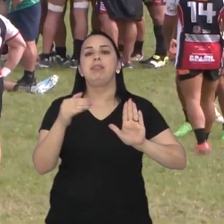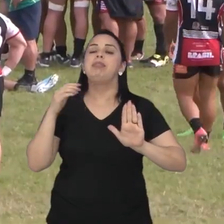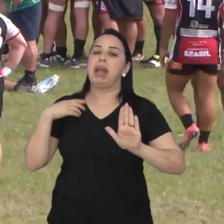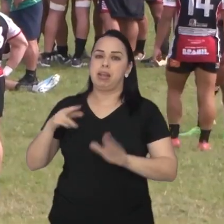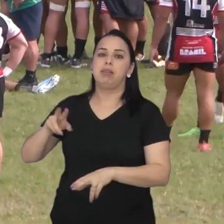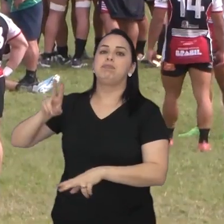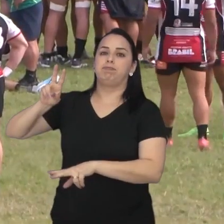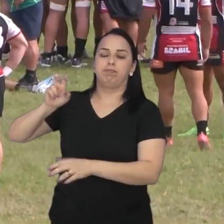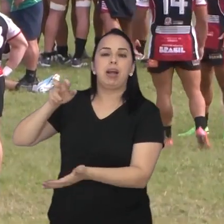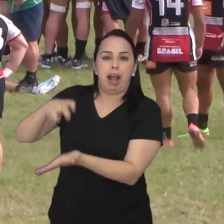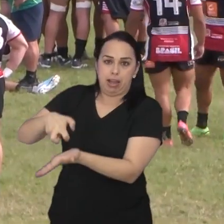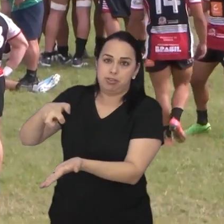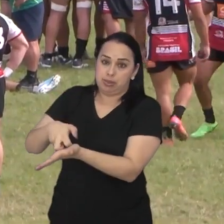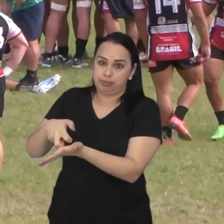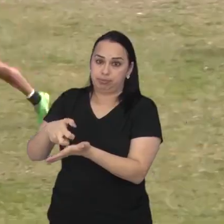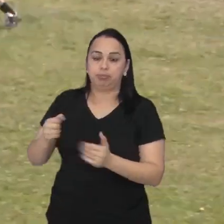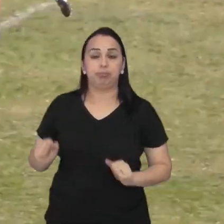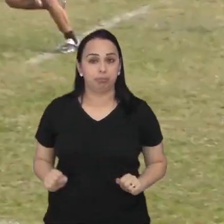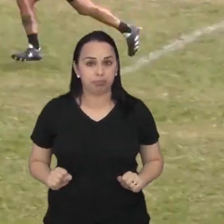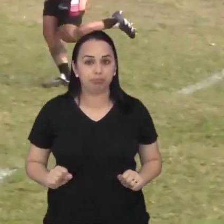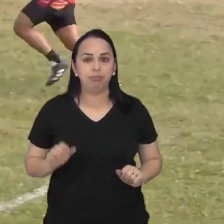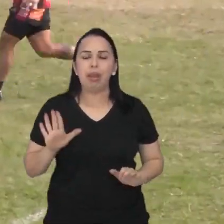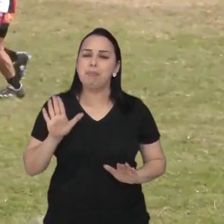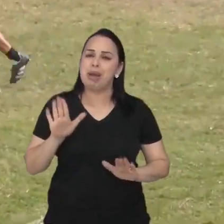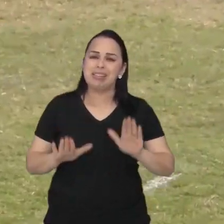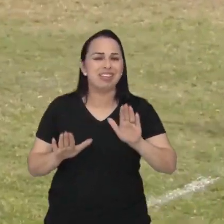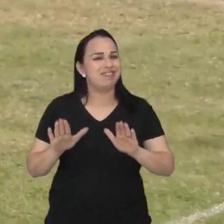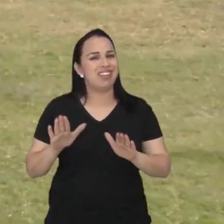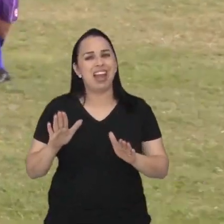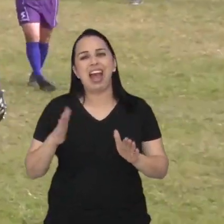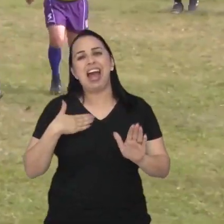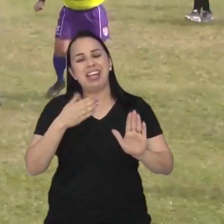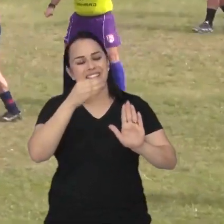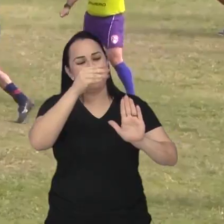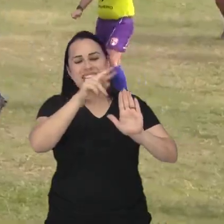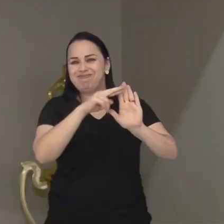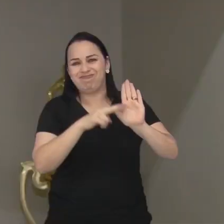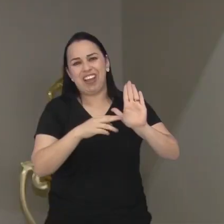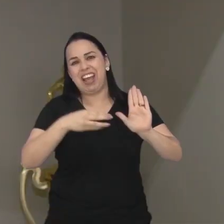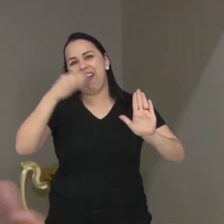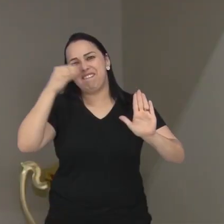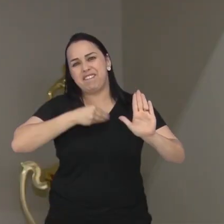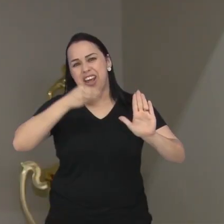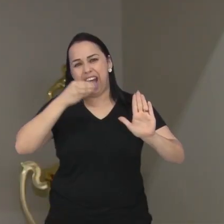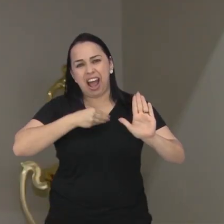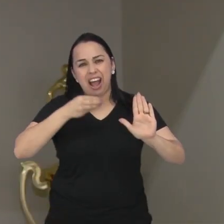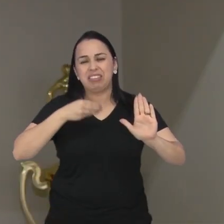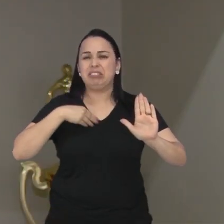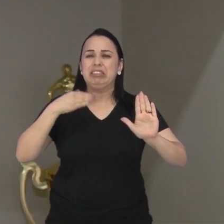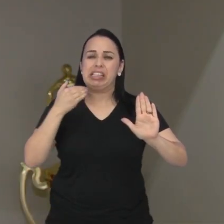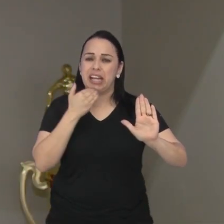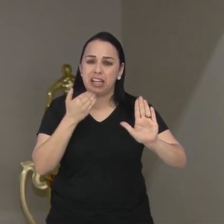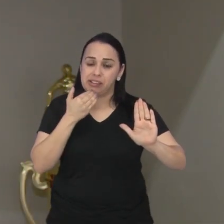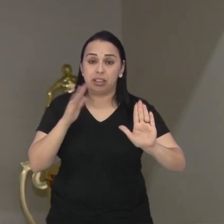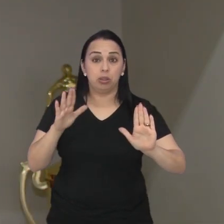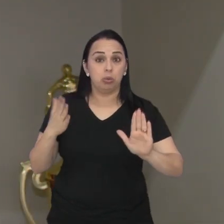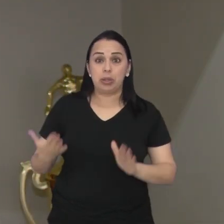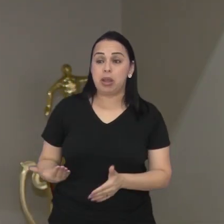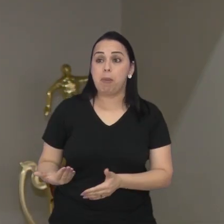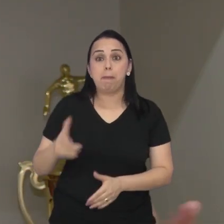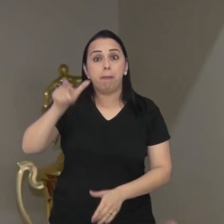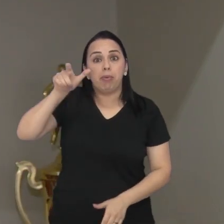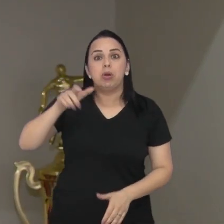aplicam também a punição. Porém, esse sistema nem sempre funciona. Não existia um órgão oficial